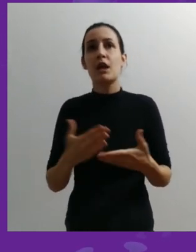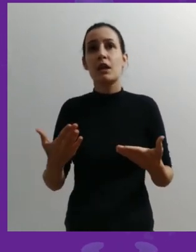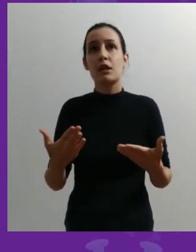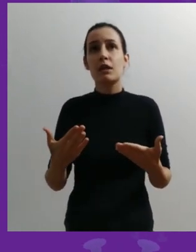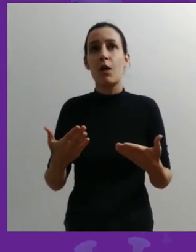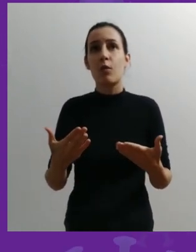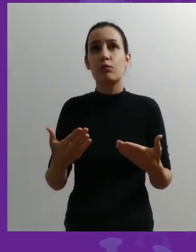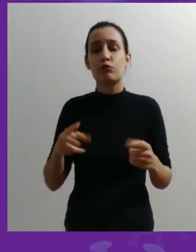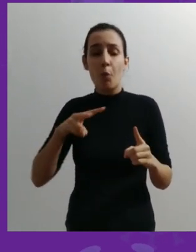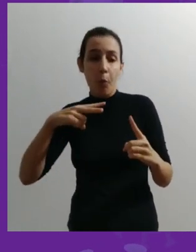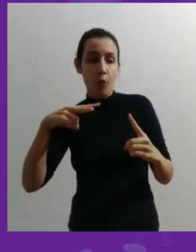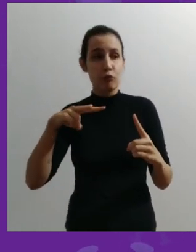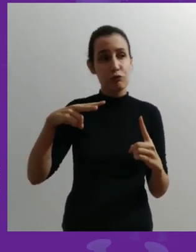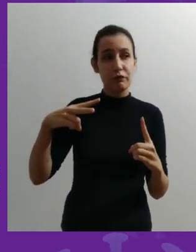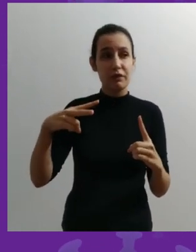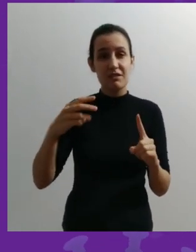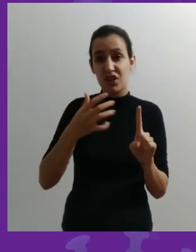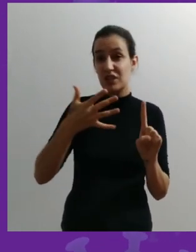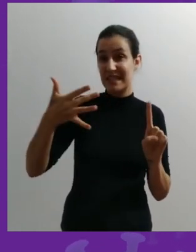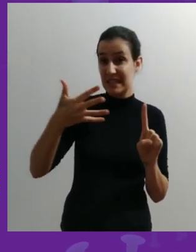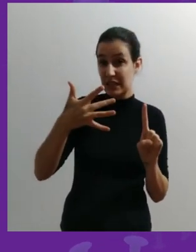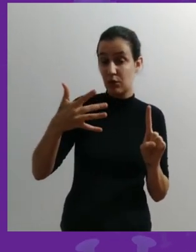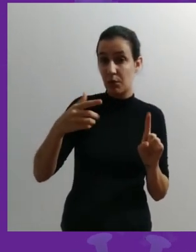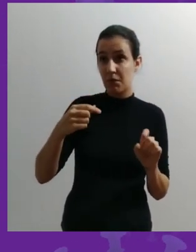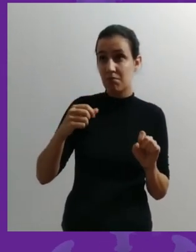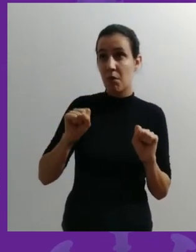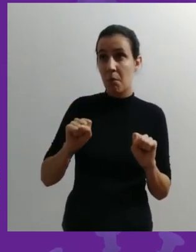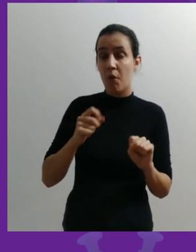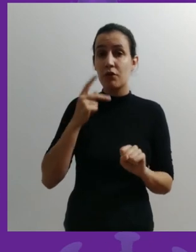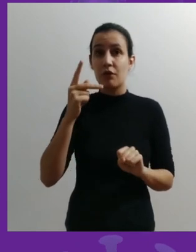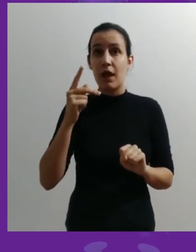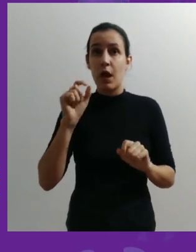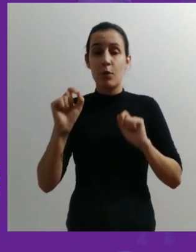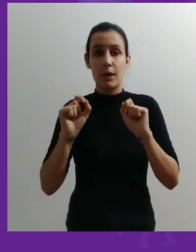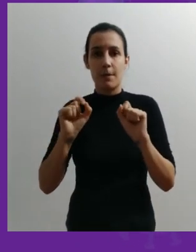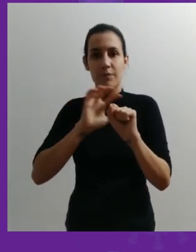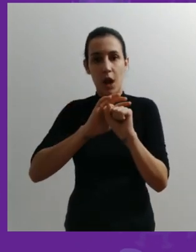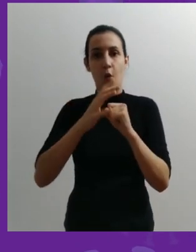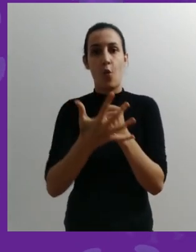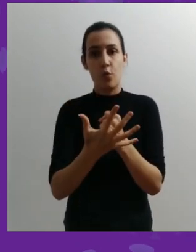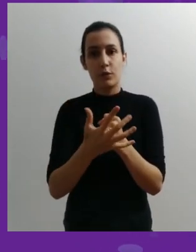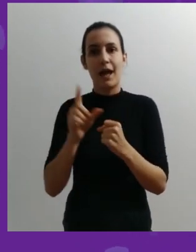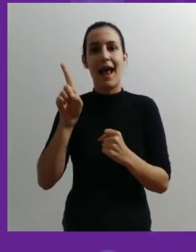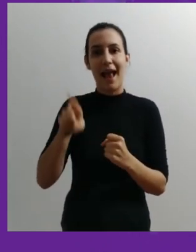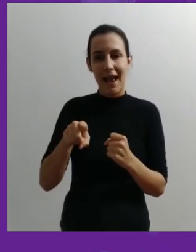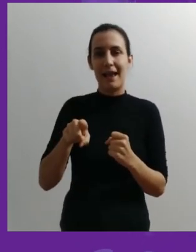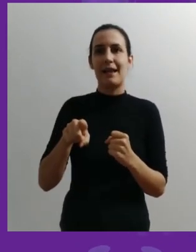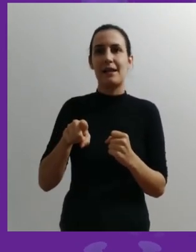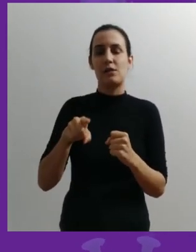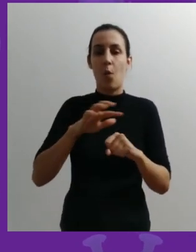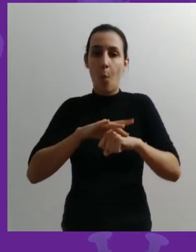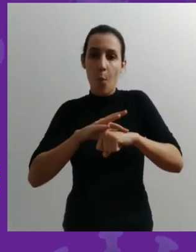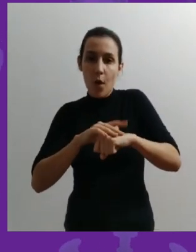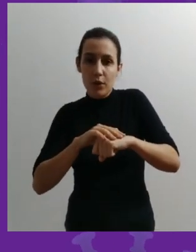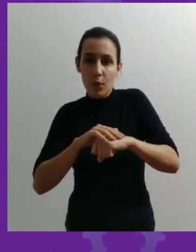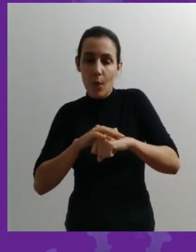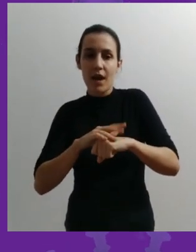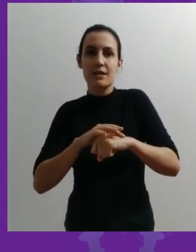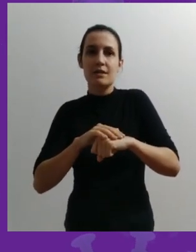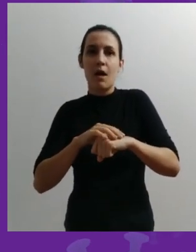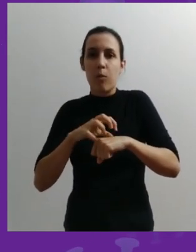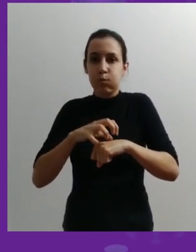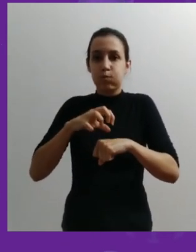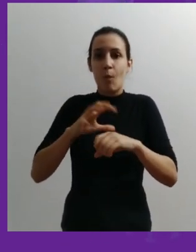Então do ponto de vista sindrômico, eu poderia até dizer que a COVID-19 é uma doença inflamatória. Mas aí